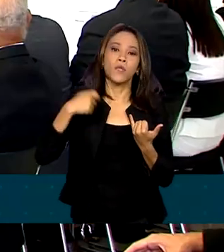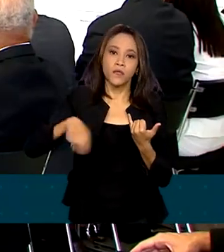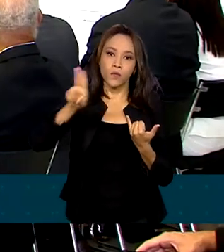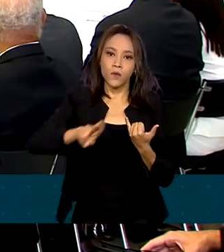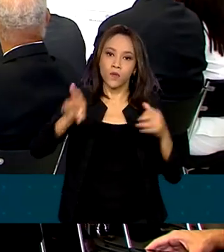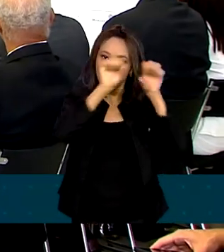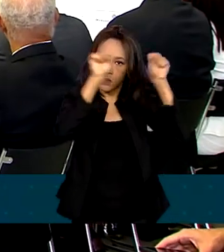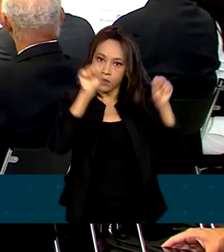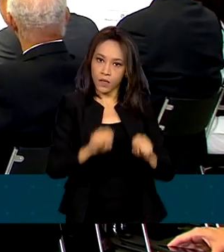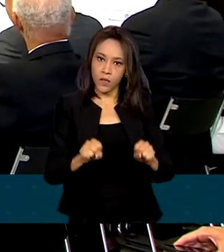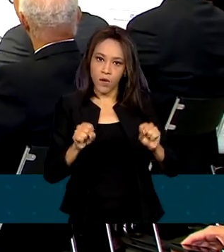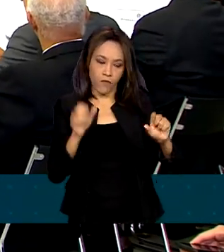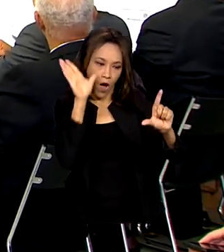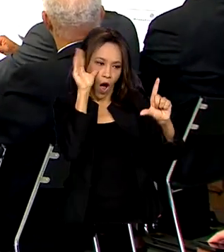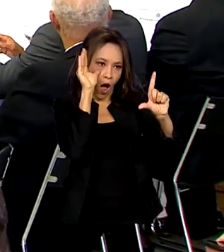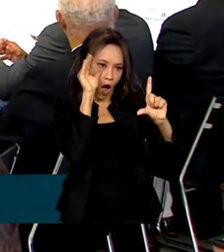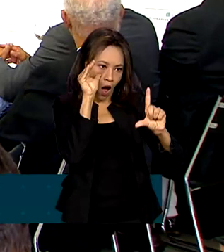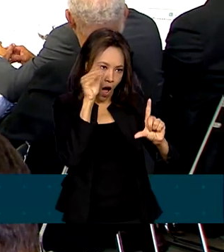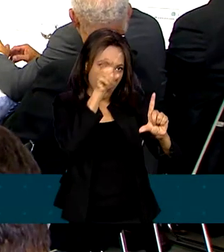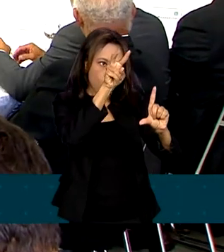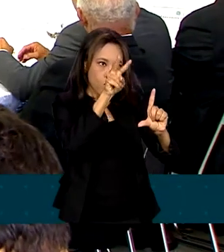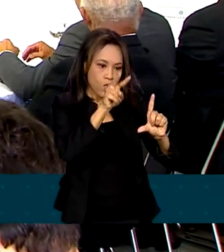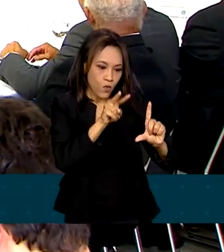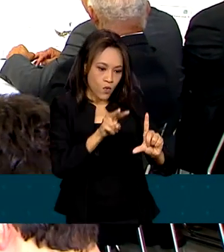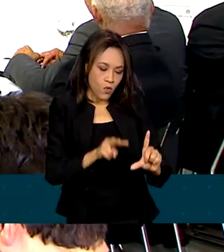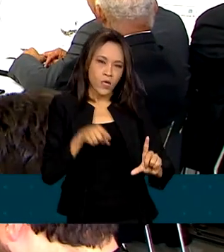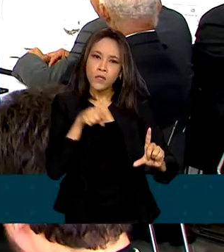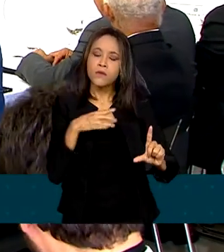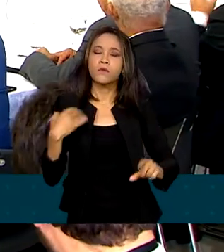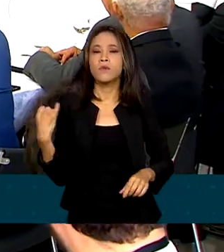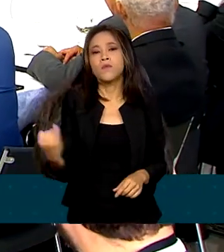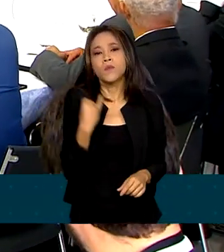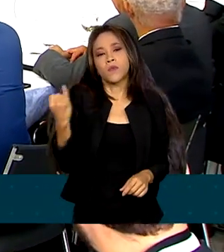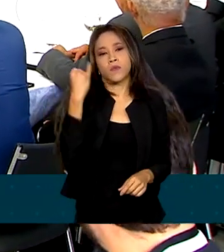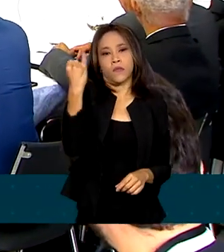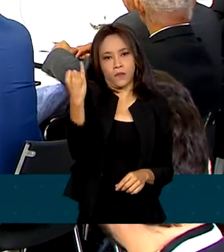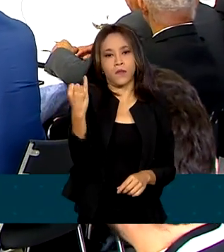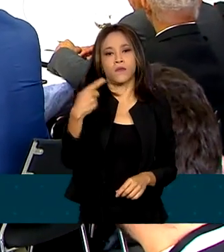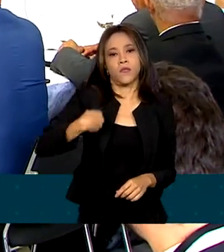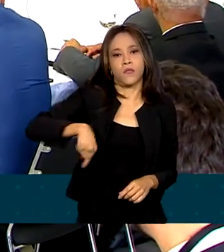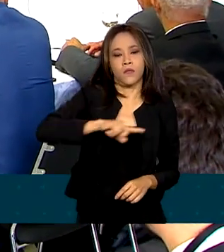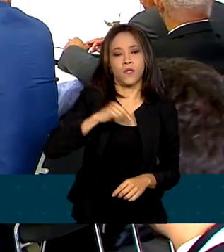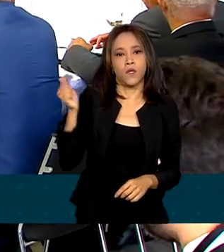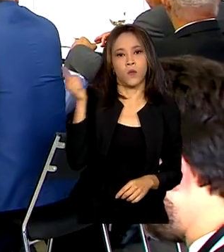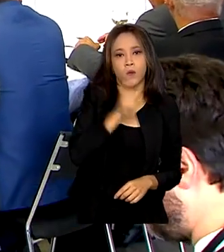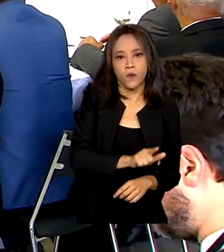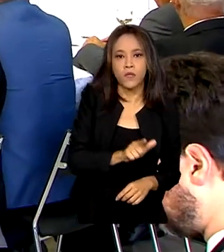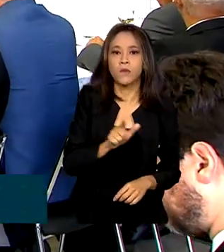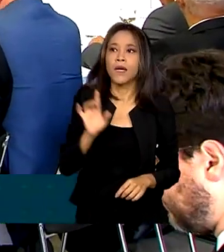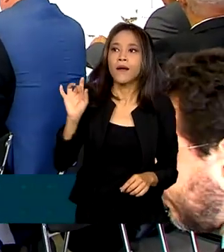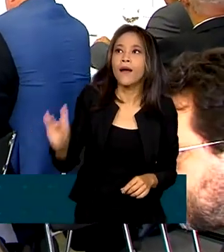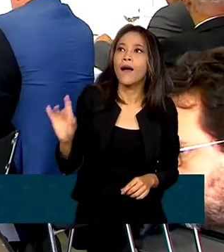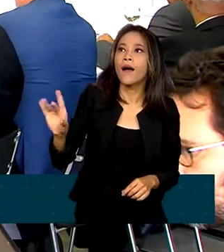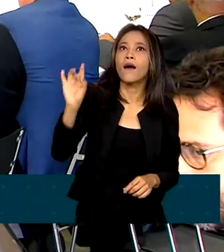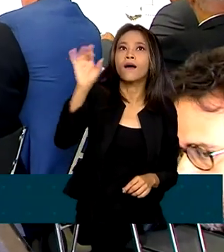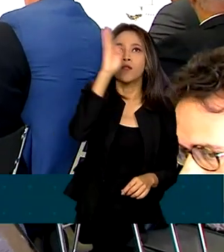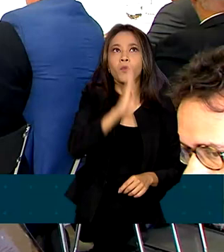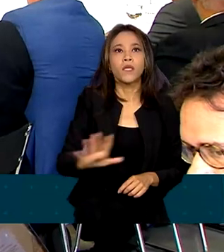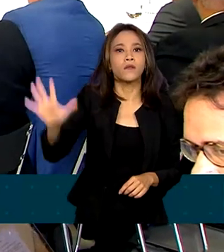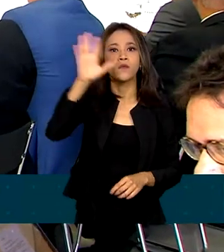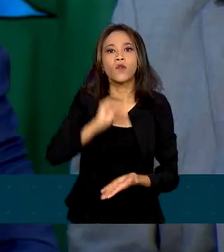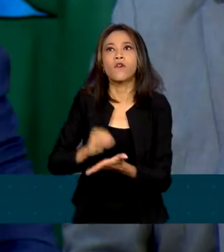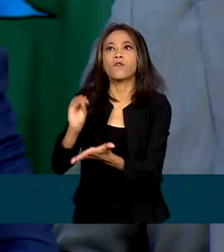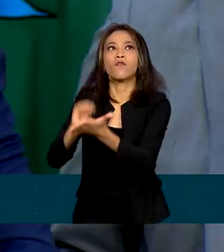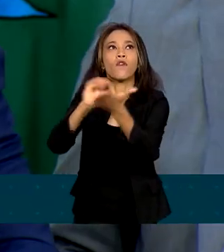o sistema. E com isso a gente vai ter esse canal muito importante, para que a gente possa saber cada obra que está paralisada, o que que